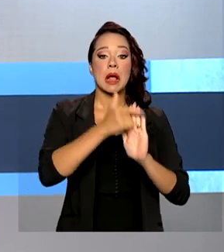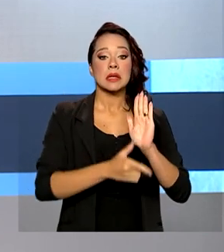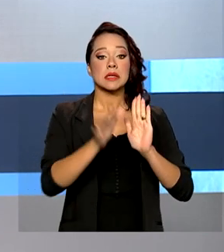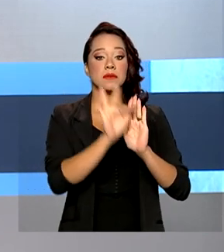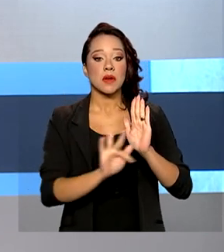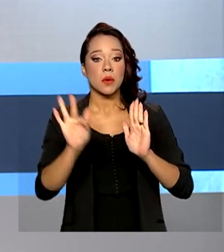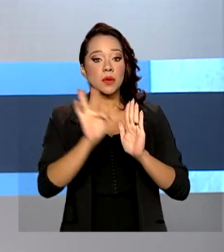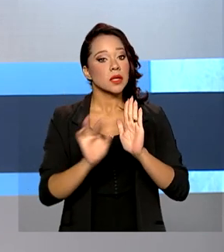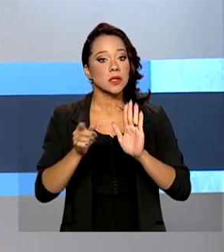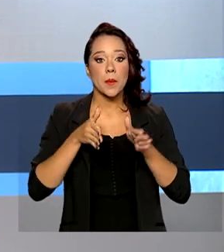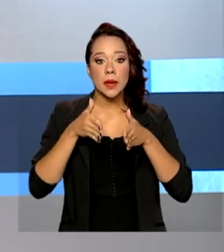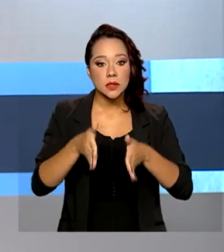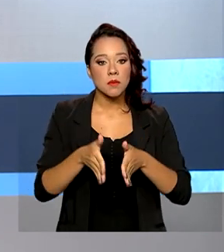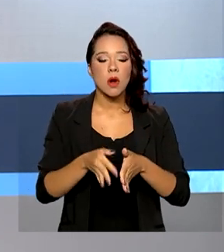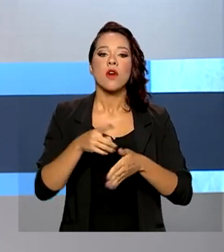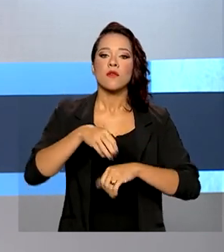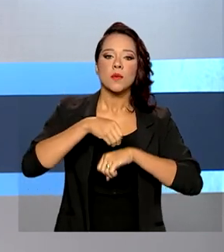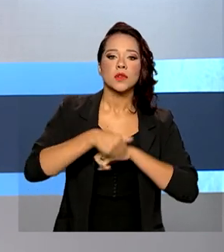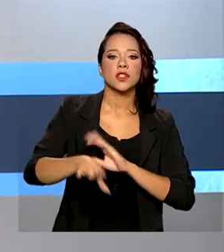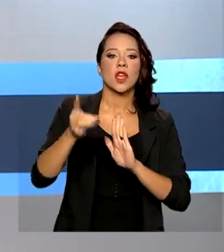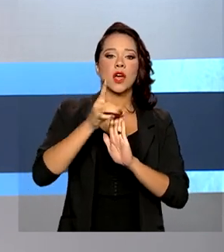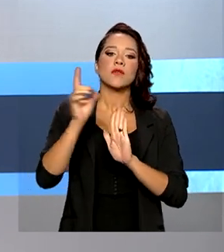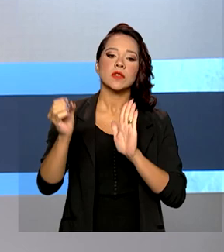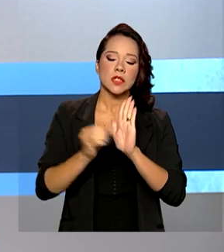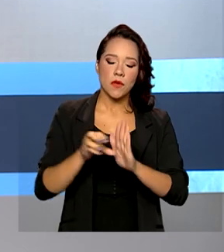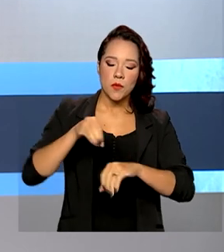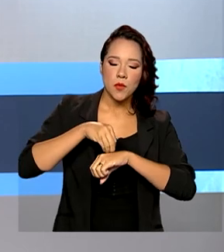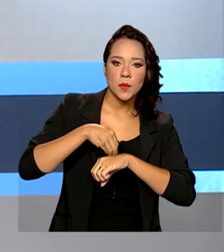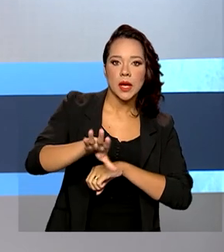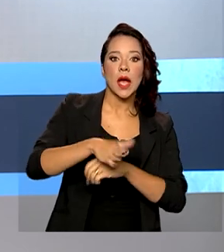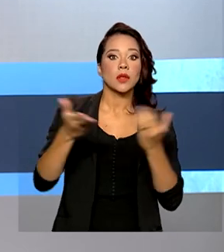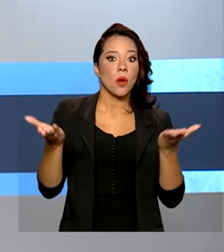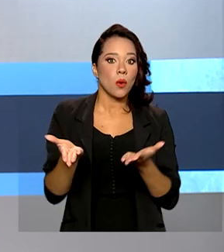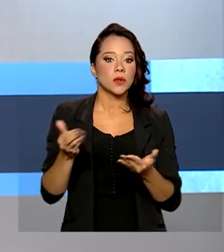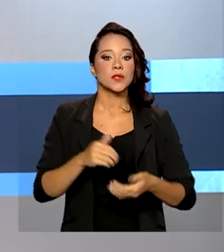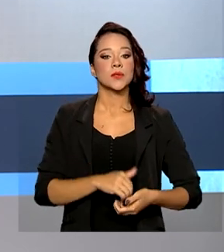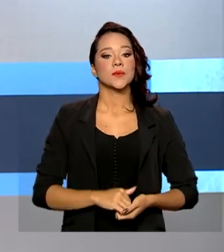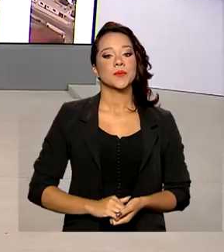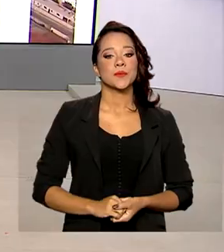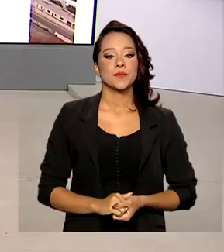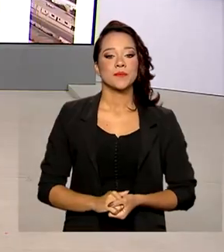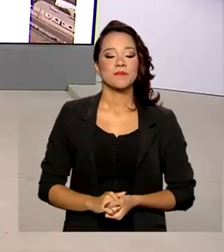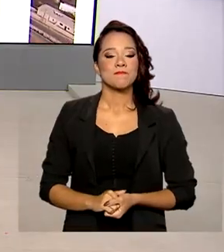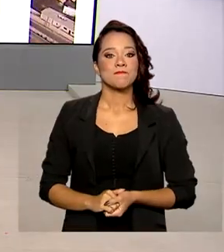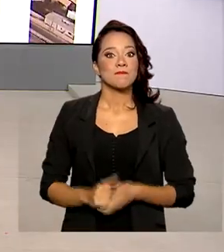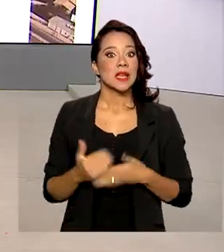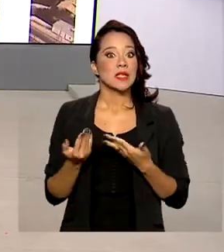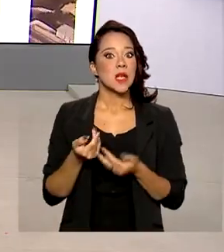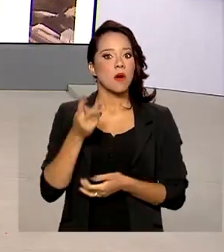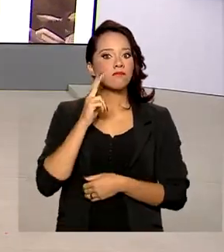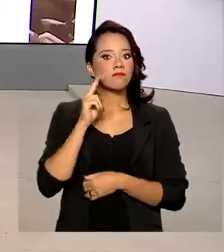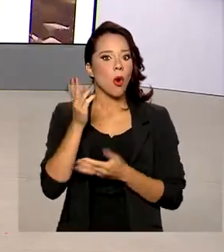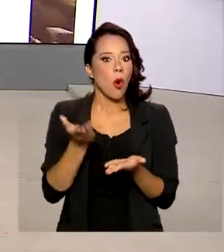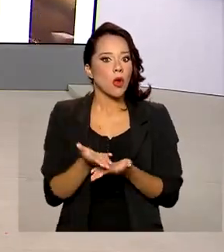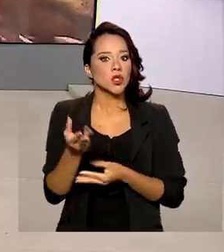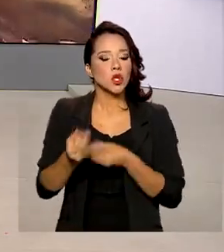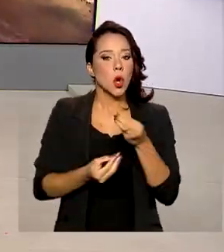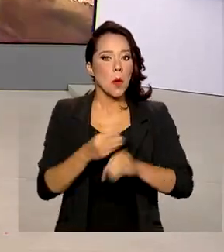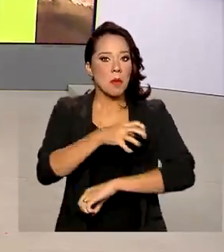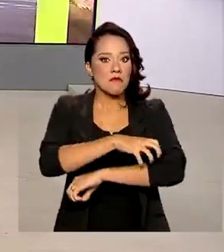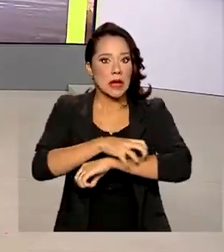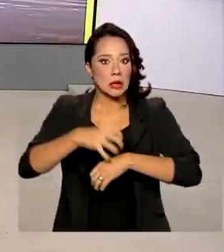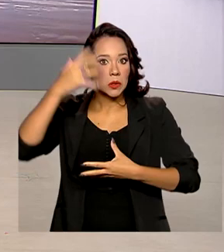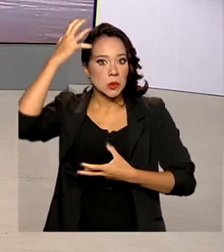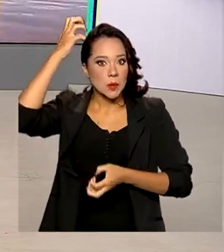faculdades não participantes foi publicada no Diário Oficial da União de hoje. O panorama atual da varíola